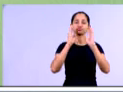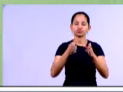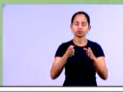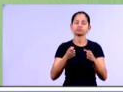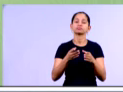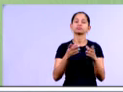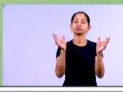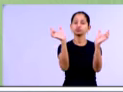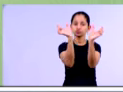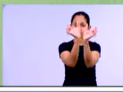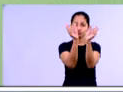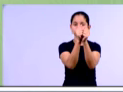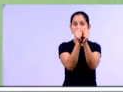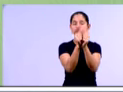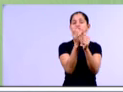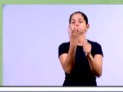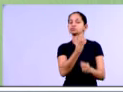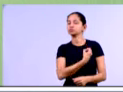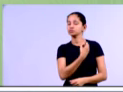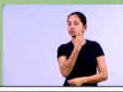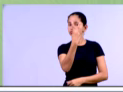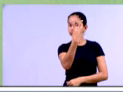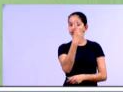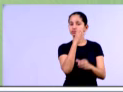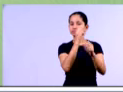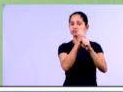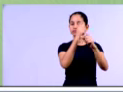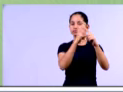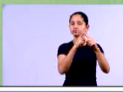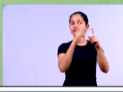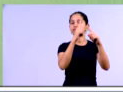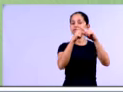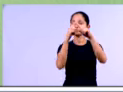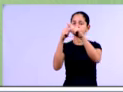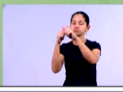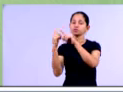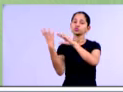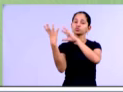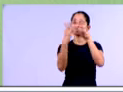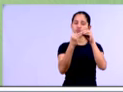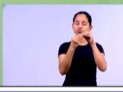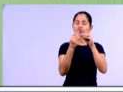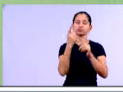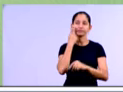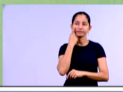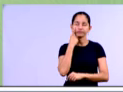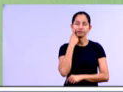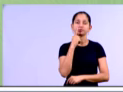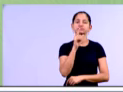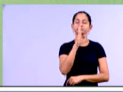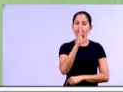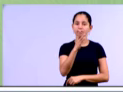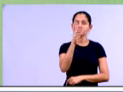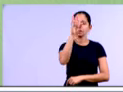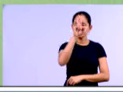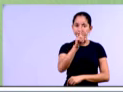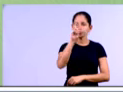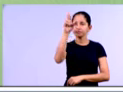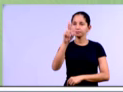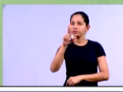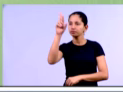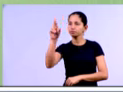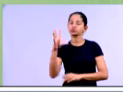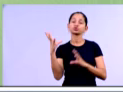né, de cada um, vocês vão encontrar esses números formados, né, aqui que nós estamos sublinhando aqui embaixo. Então, aí,